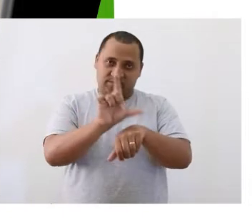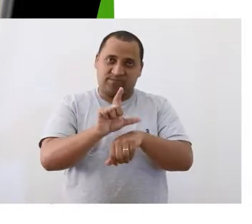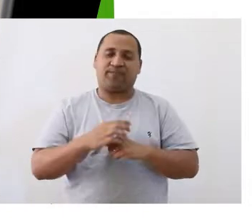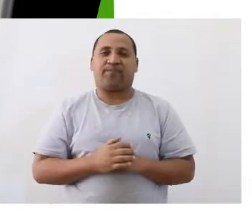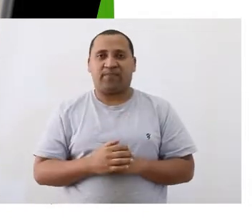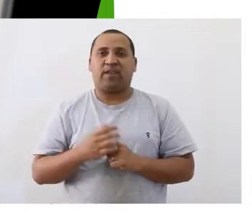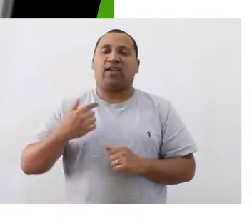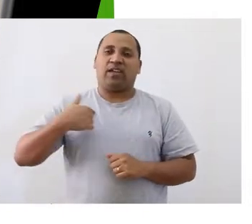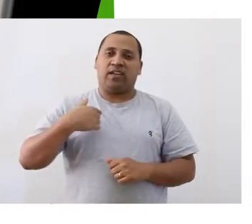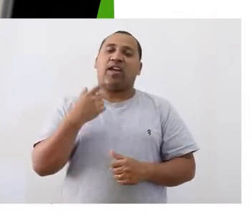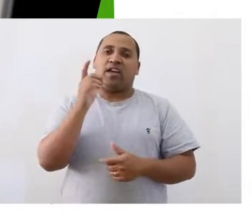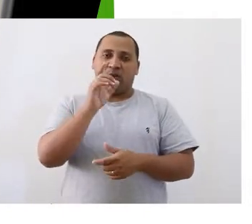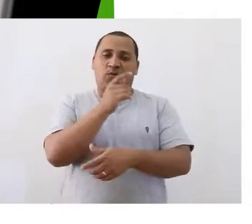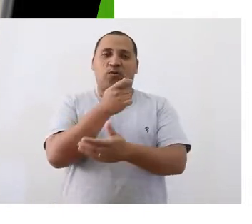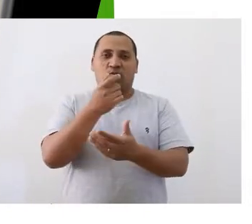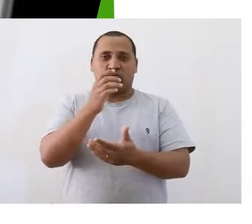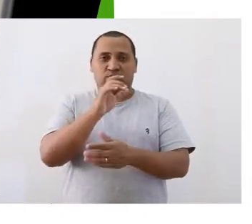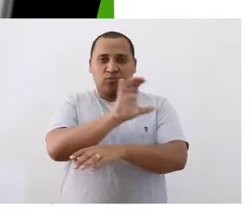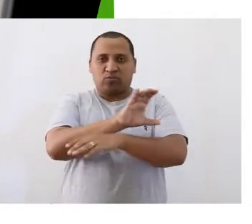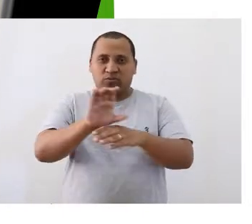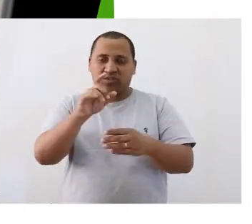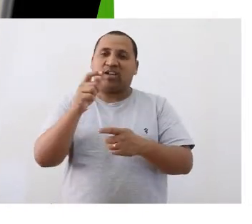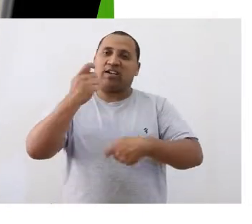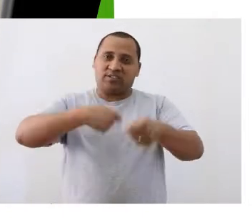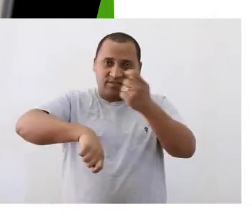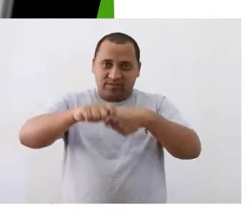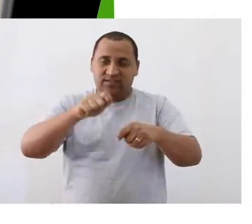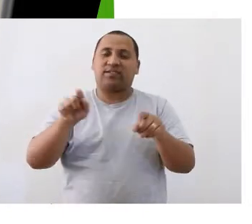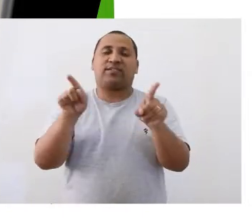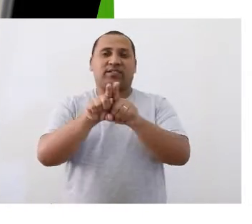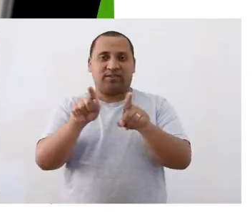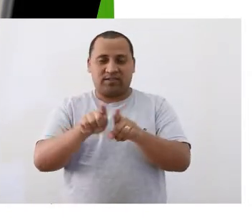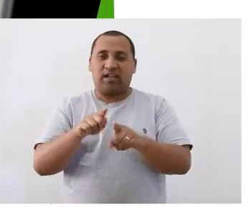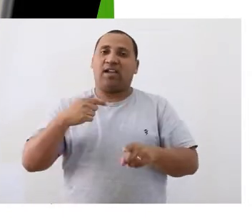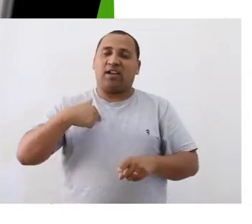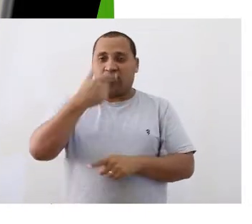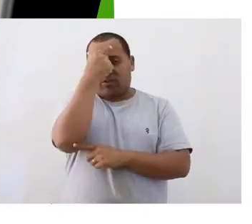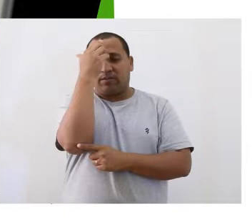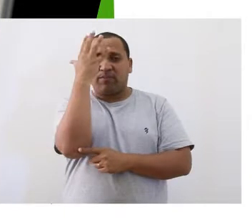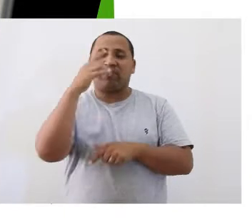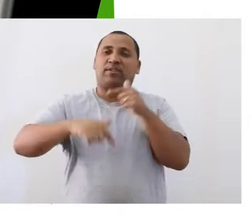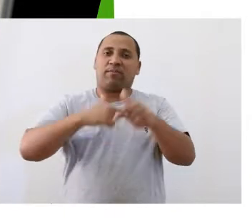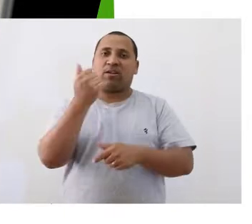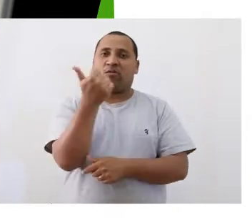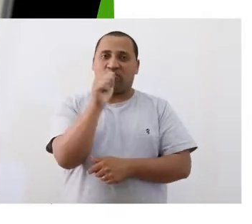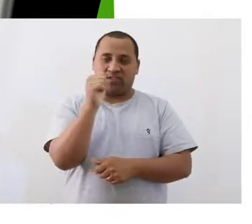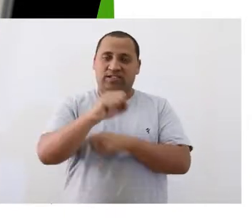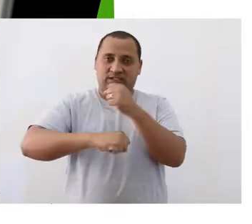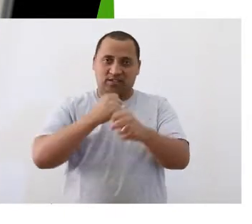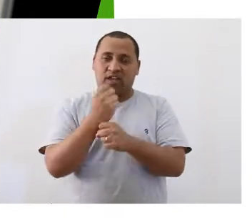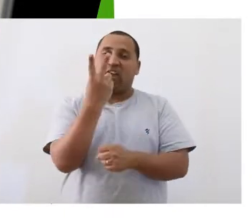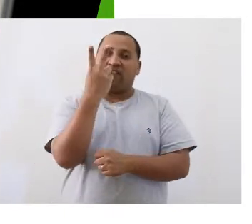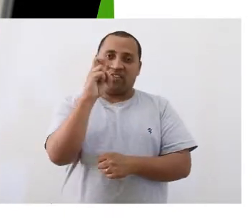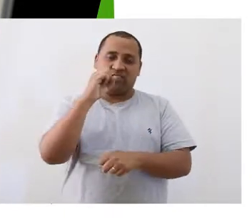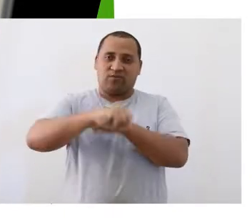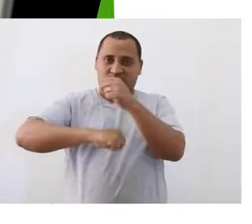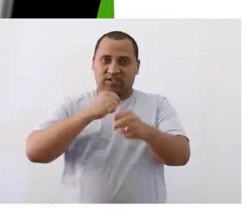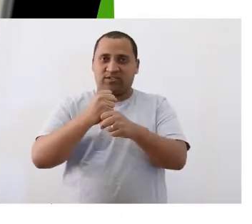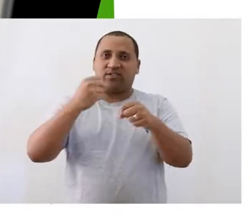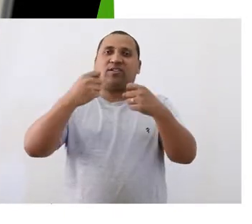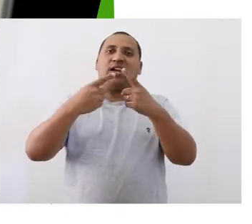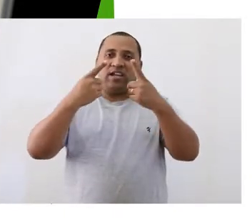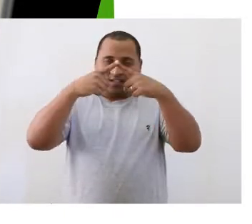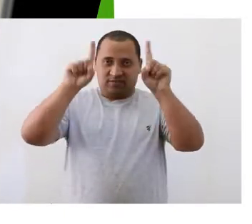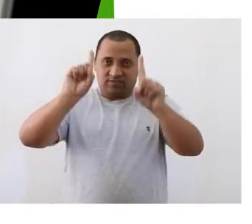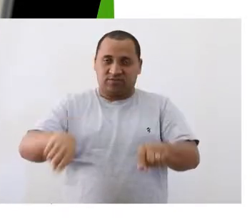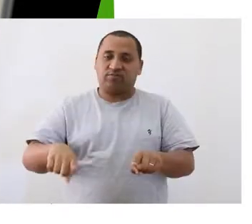Examento, ministrovo no curso de administração e no mestrado em administração. Eu sou na Unipampa há 11 anos, tenho 25 anos de